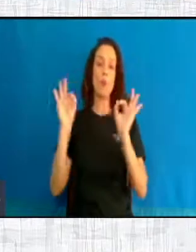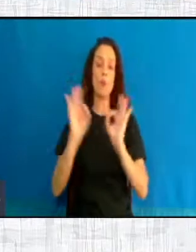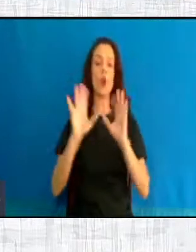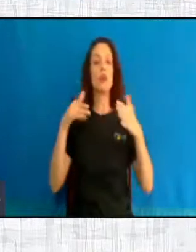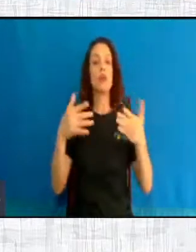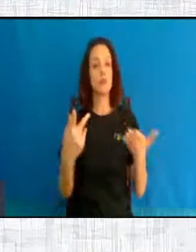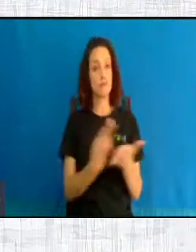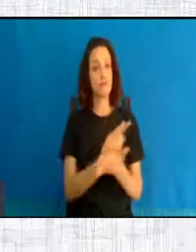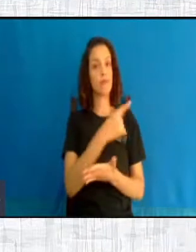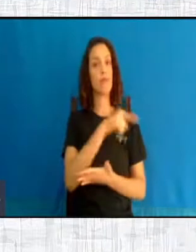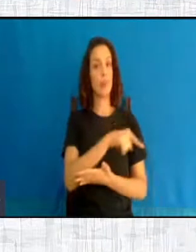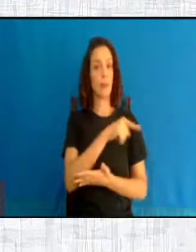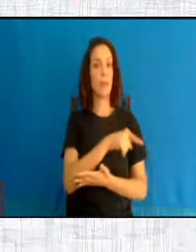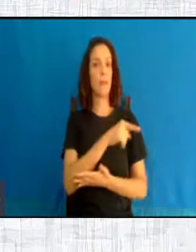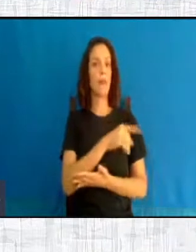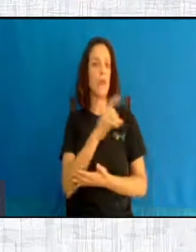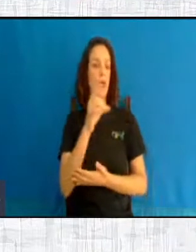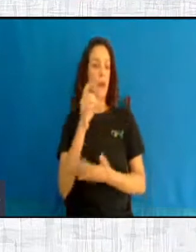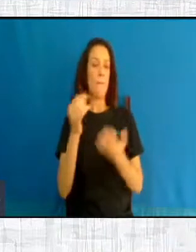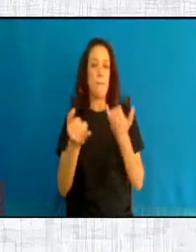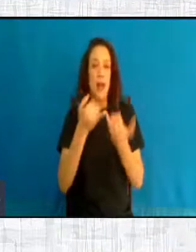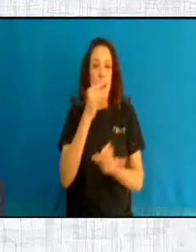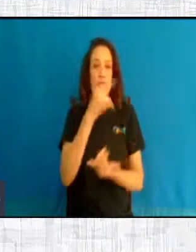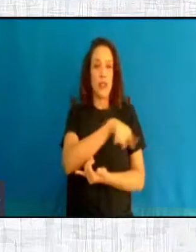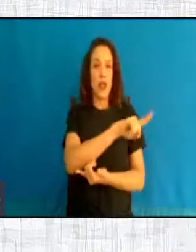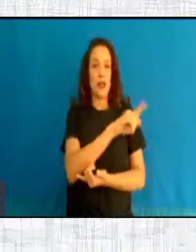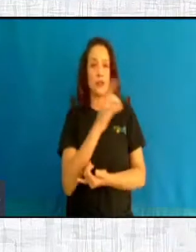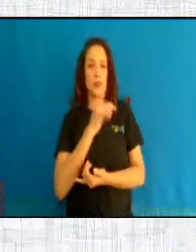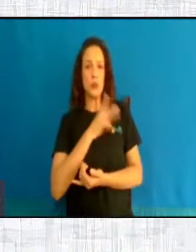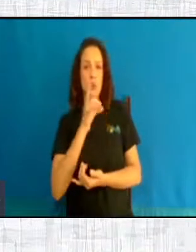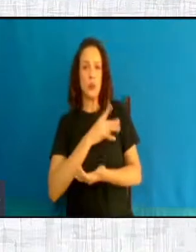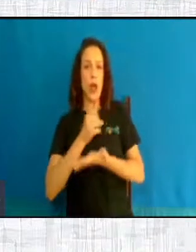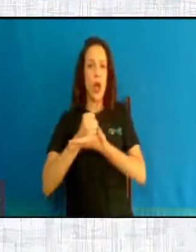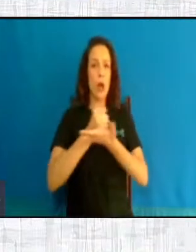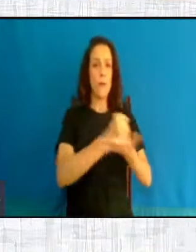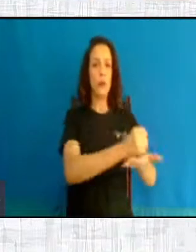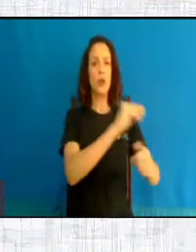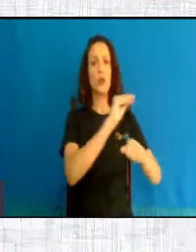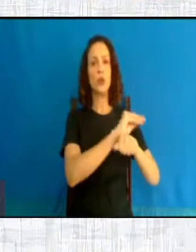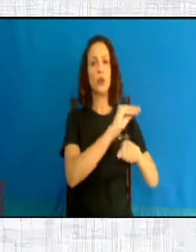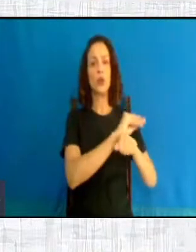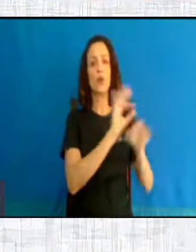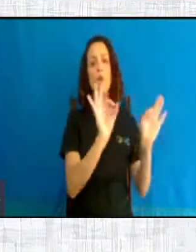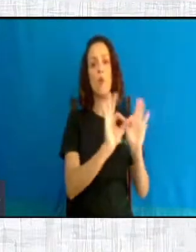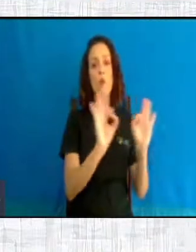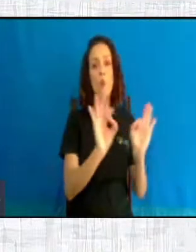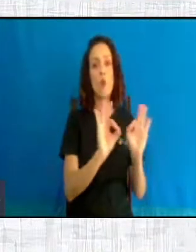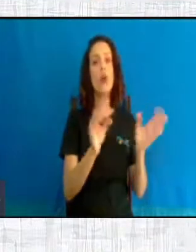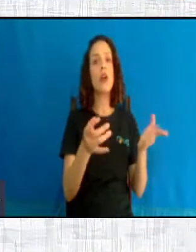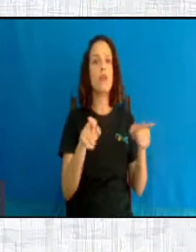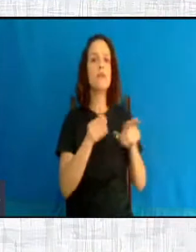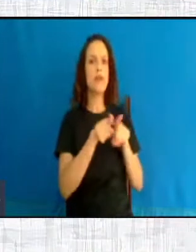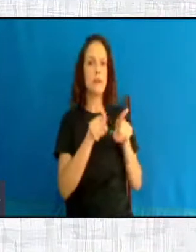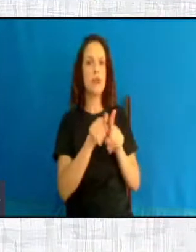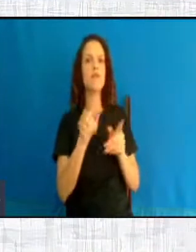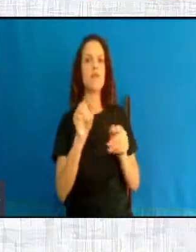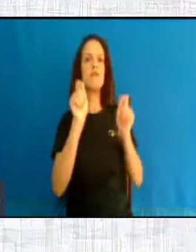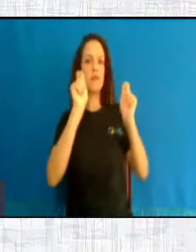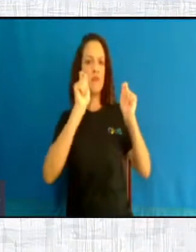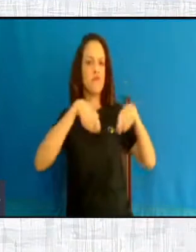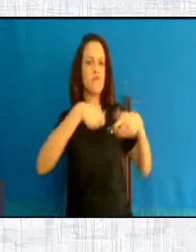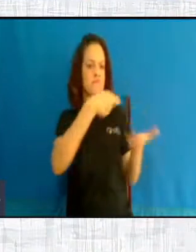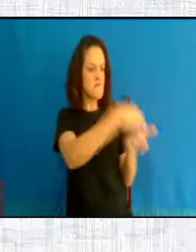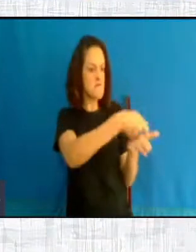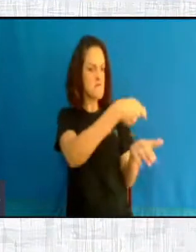Temerosas, perseguidas, incompreendidas, sem apoio e sem amparo. É verdade. Muitas vezes sob coação, sendo obrigadas a